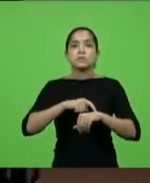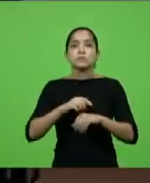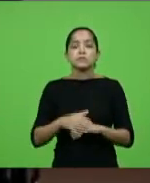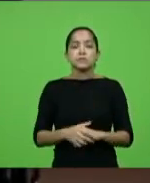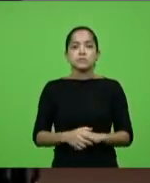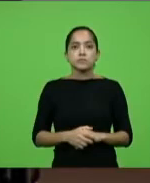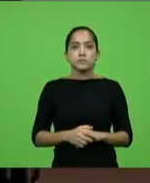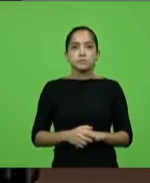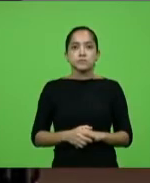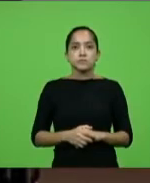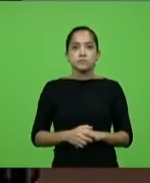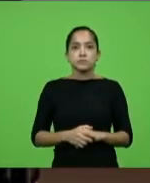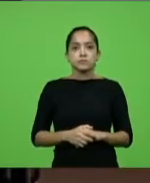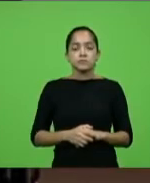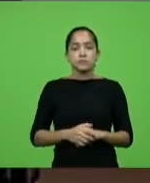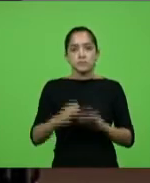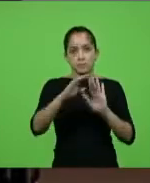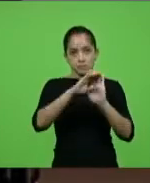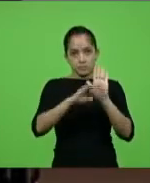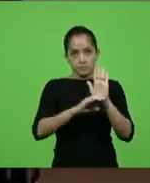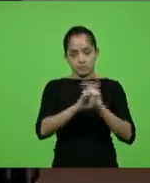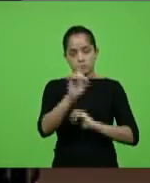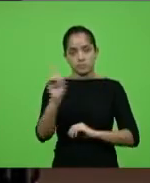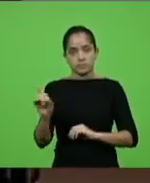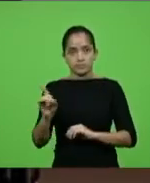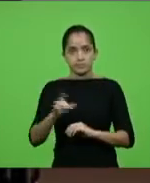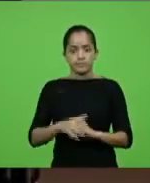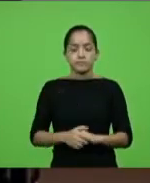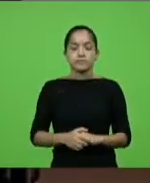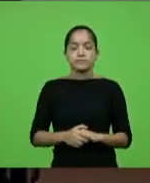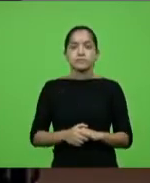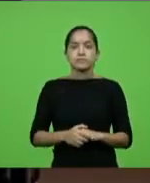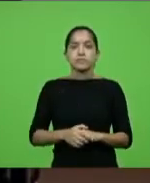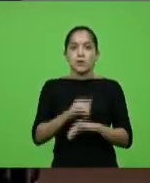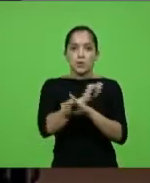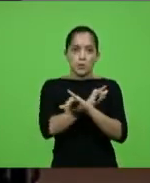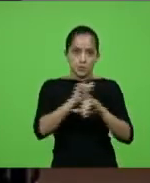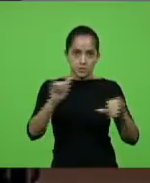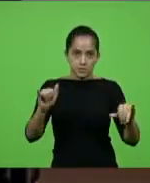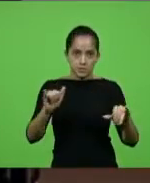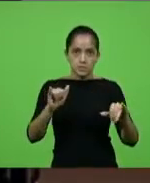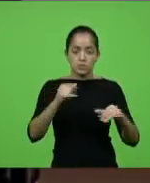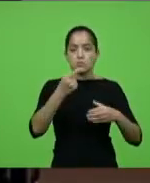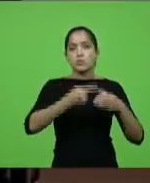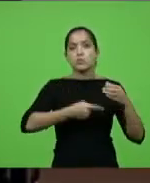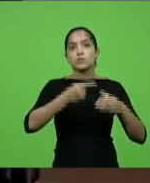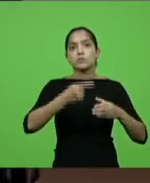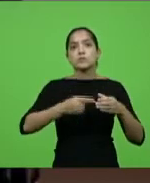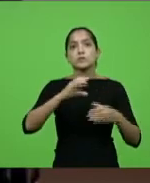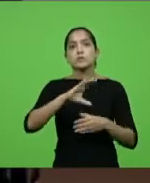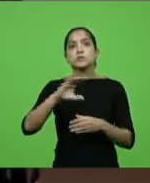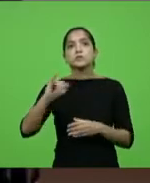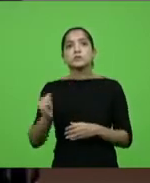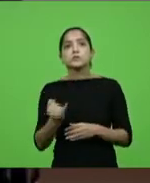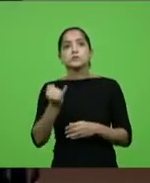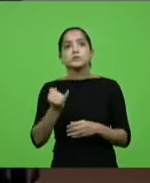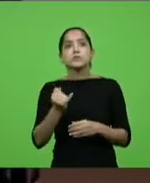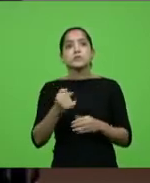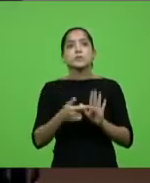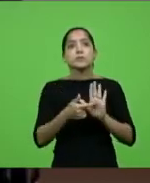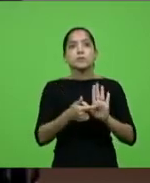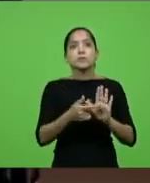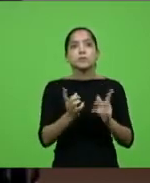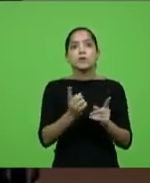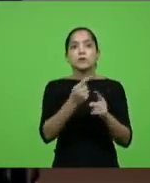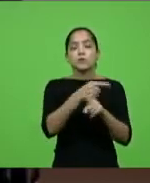ordem do dia. O senhor presidente comunicou que a Comissão de Constituição e Justiça apresentou parecer